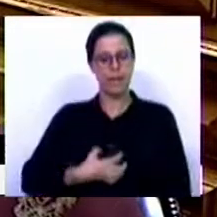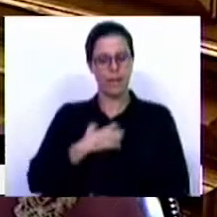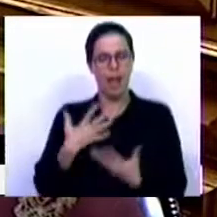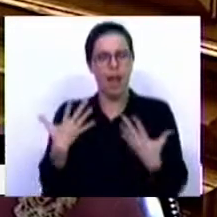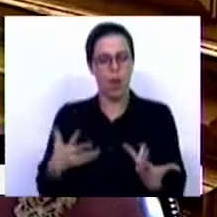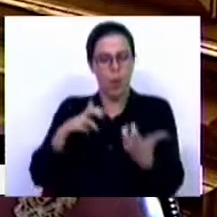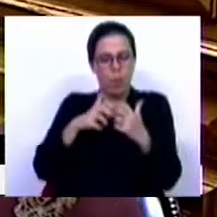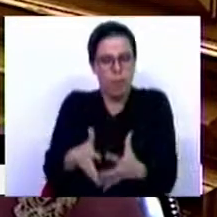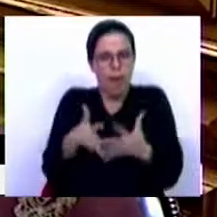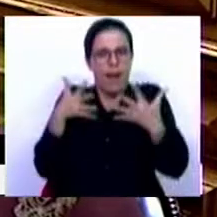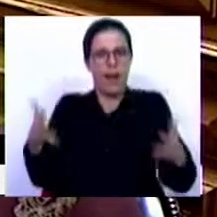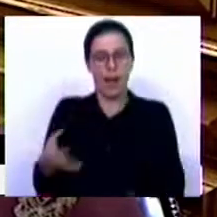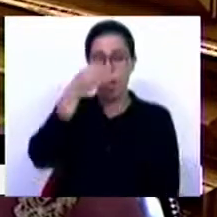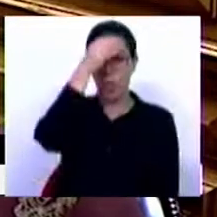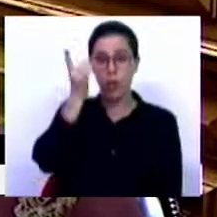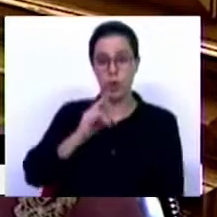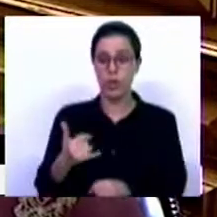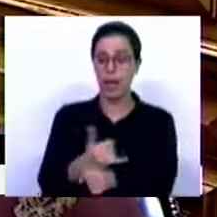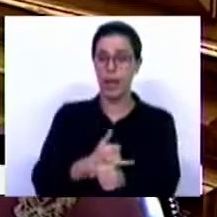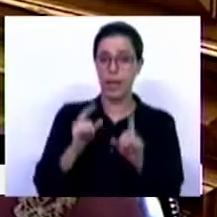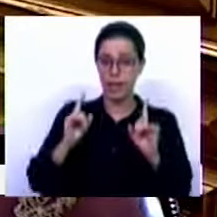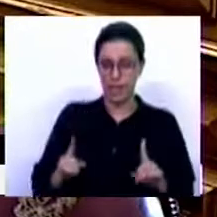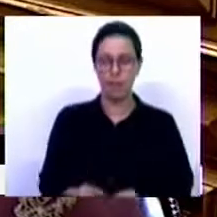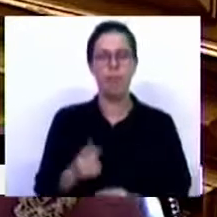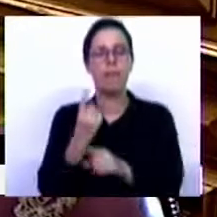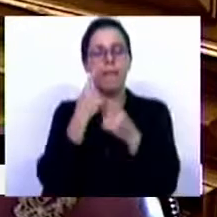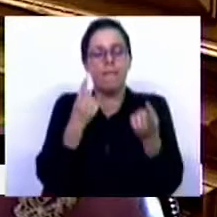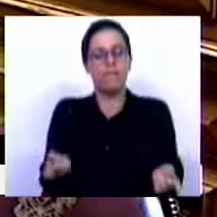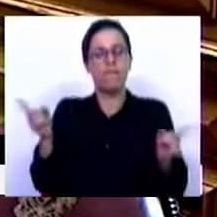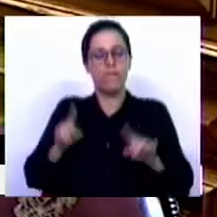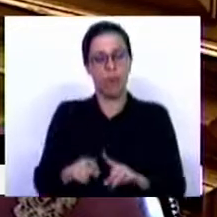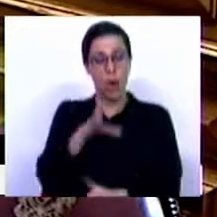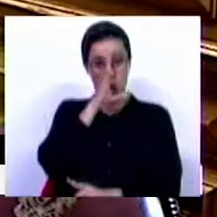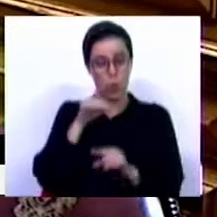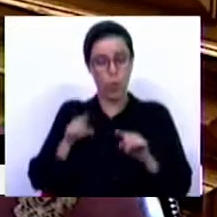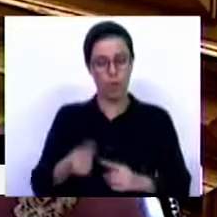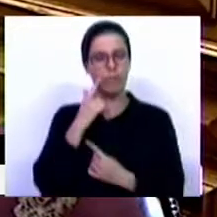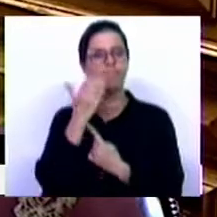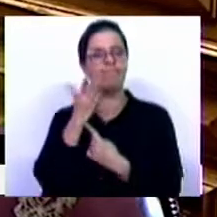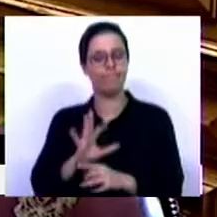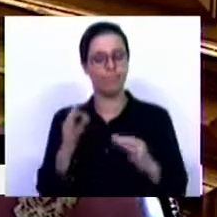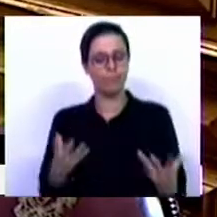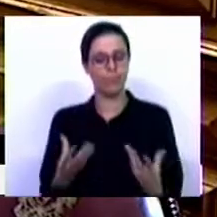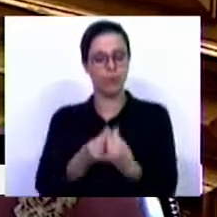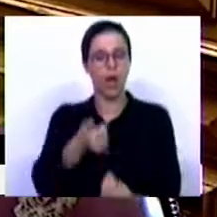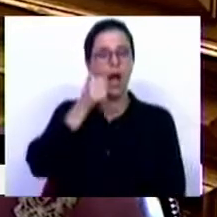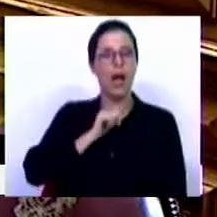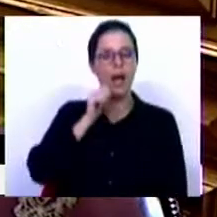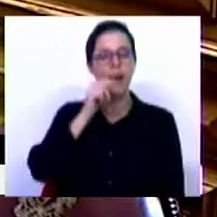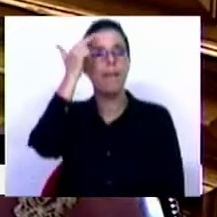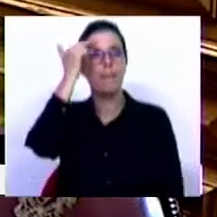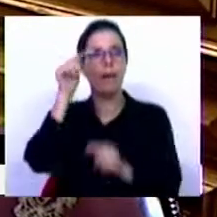esta tormenta, não esquece as regiões autónomas. Uma vez mais, este governo demonstra que está ao lado dos Ossouros e da